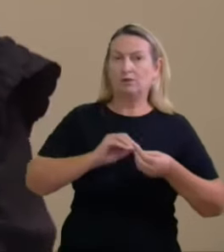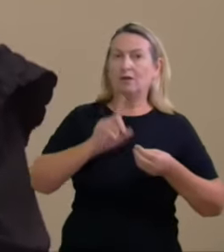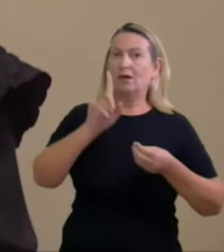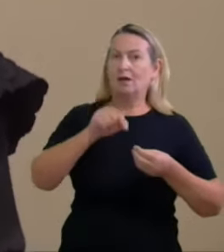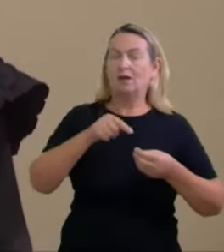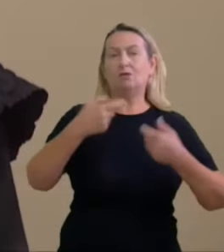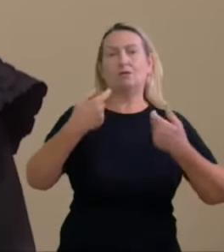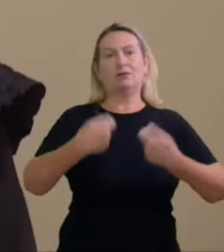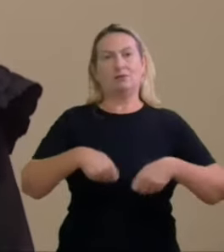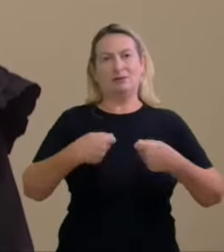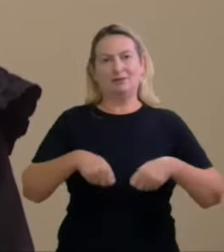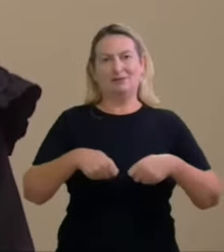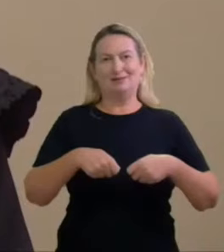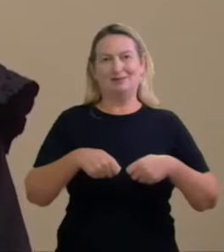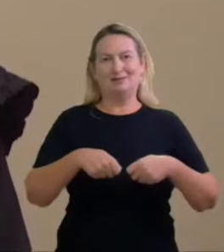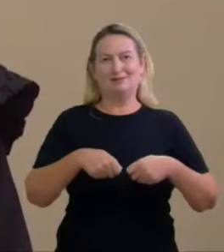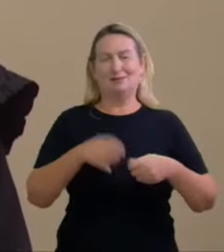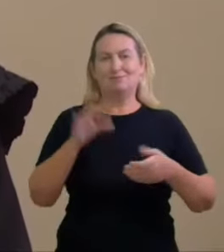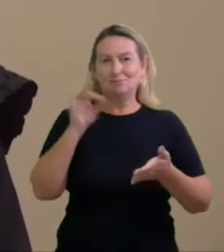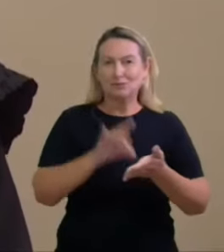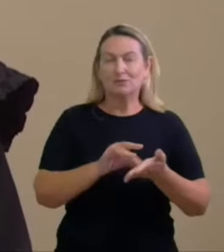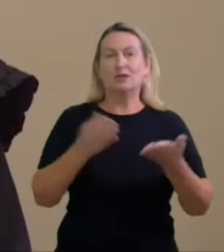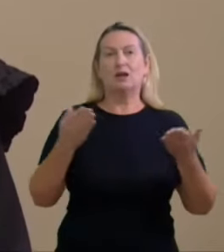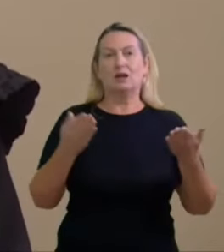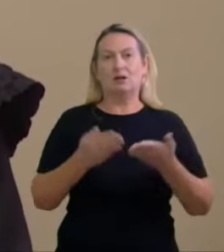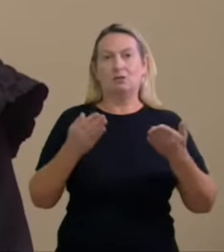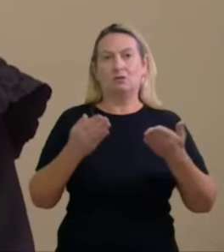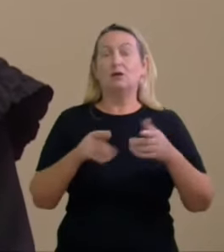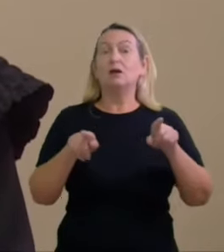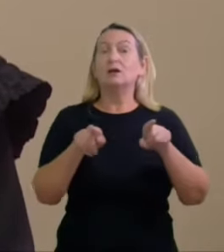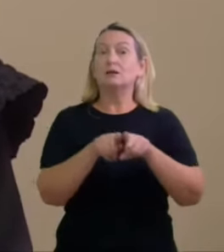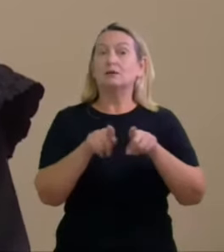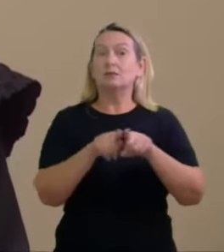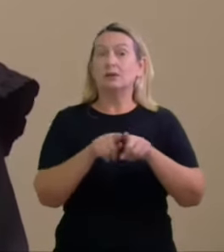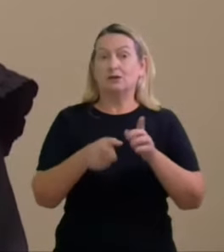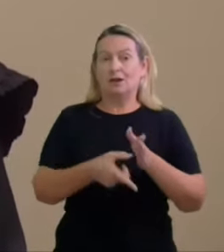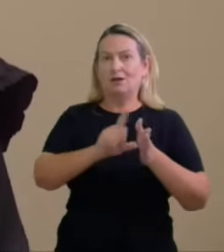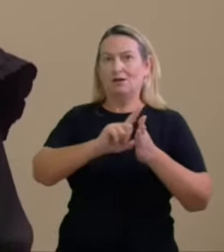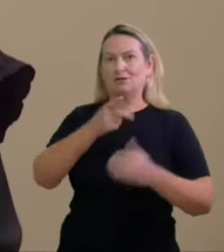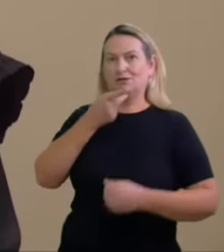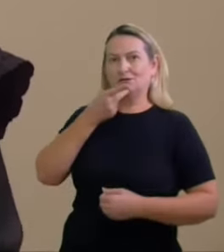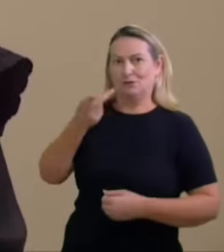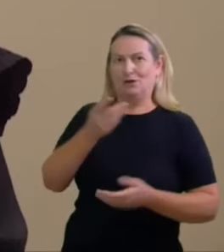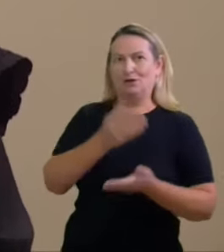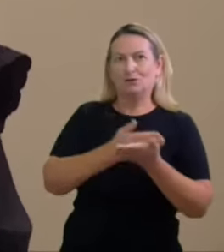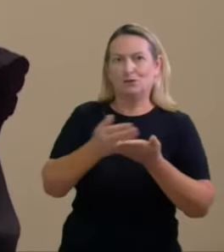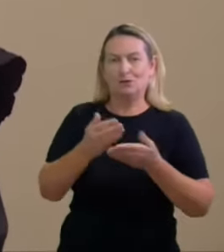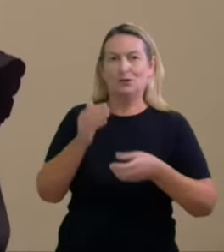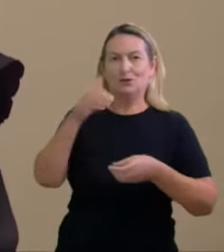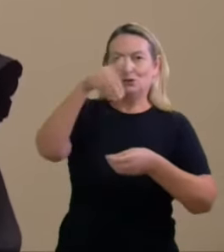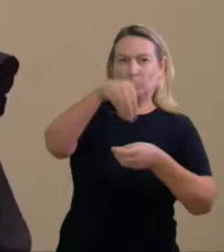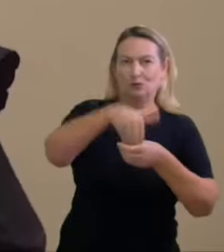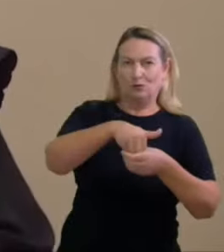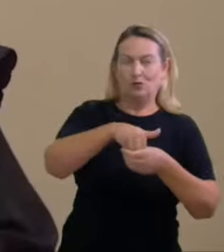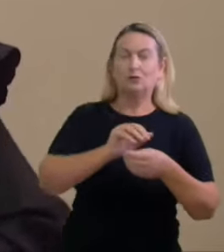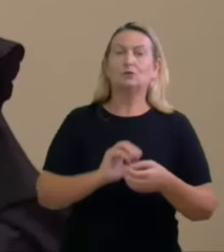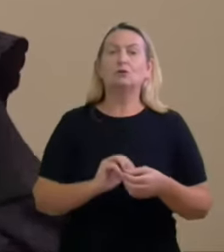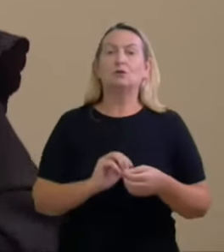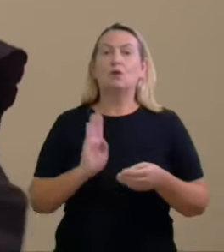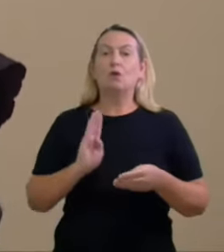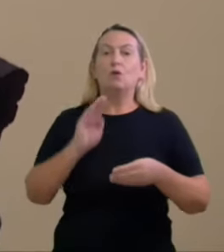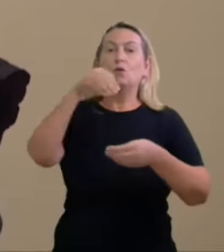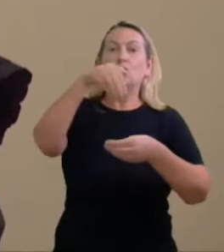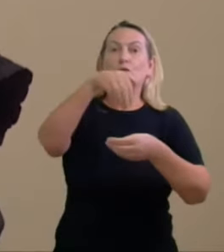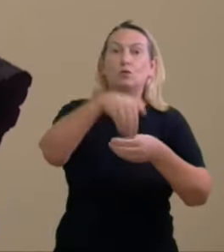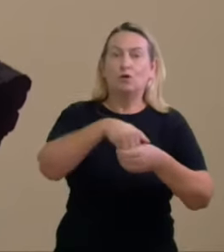até em coerência com aquilo que eu disse no início do voto de que o voto a fundamentação